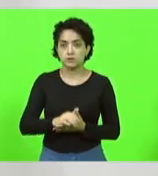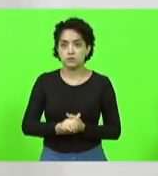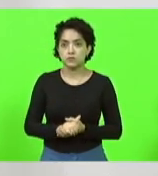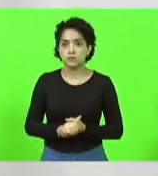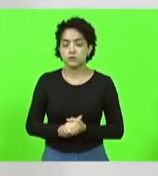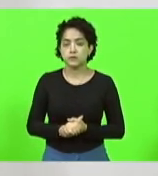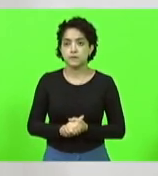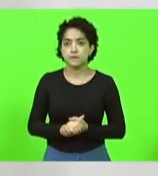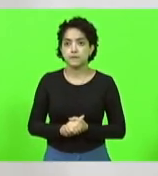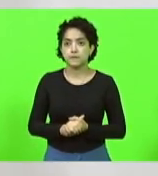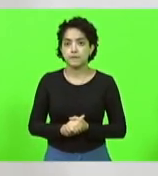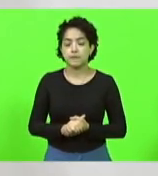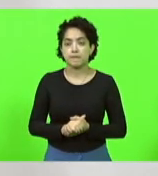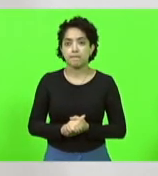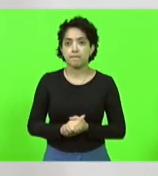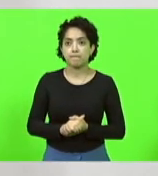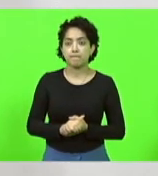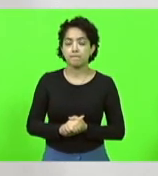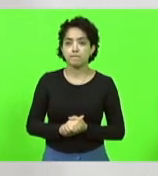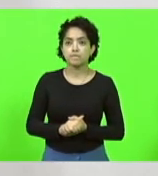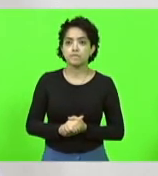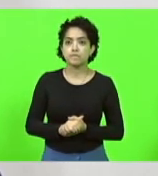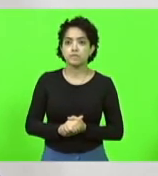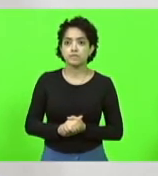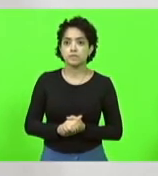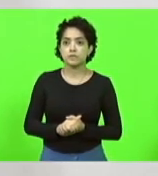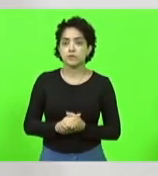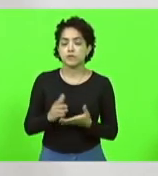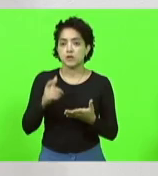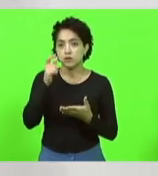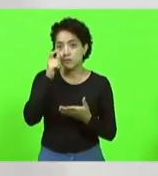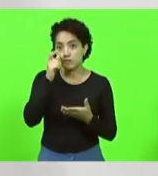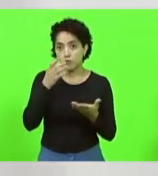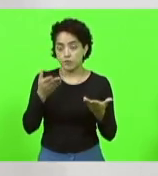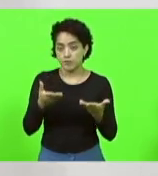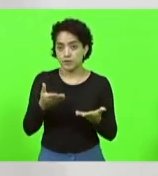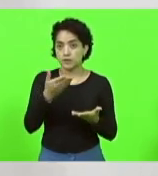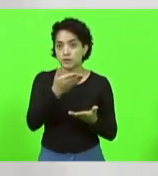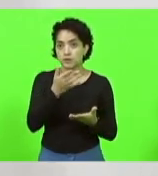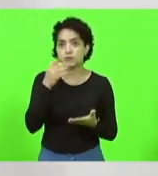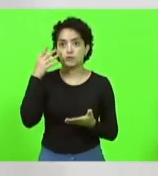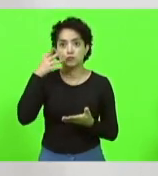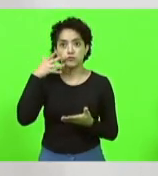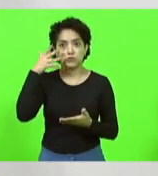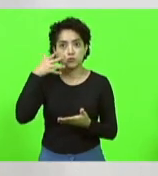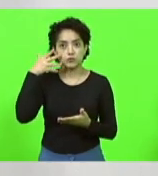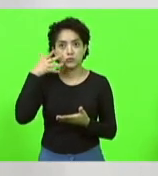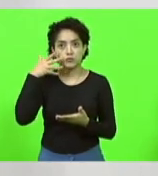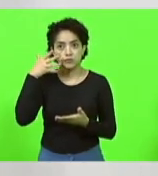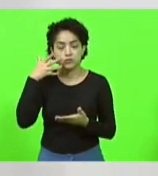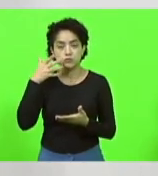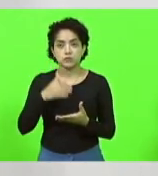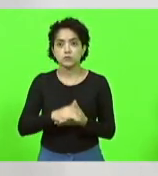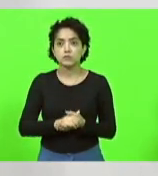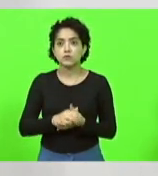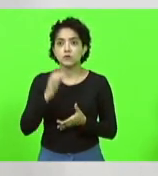senhoras deputadas, acompanhando um pouco hoje a fala do nosso colega deputado,